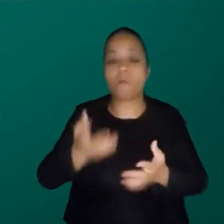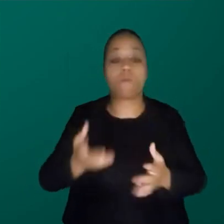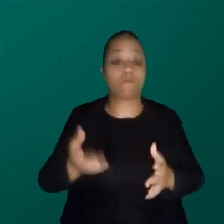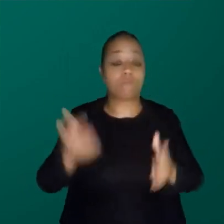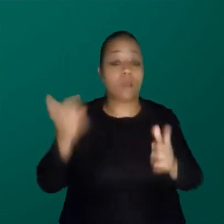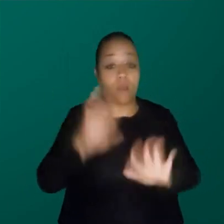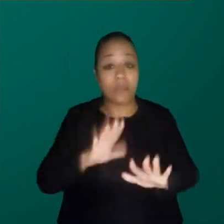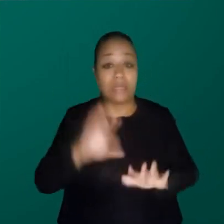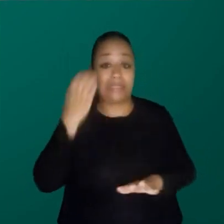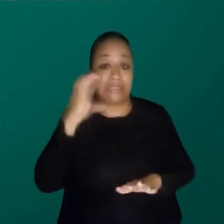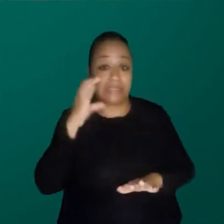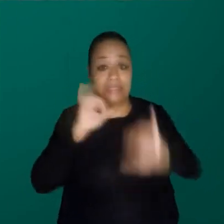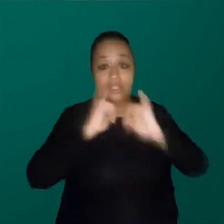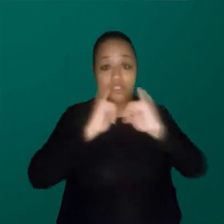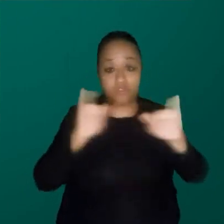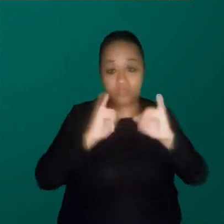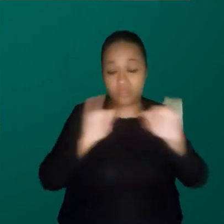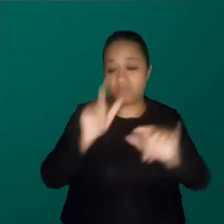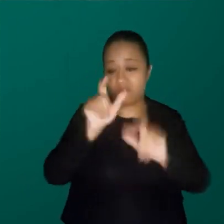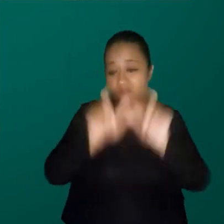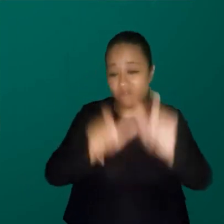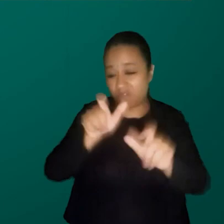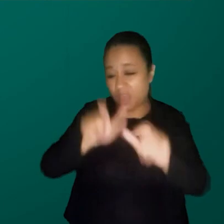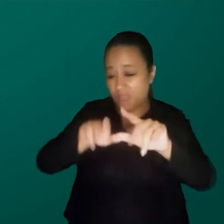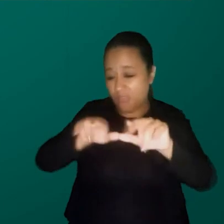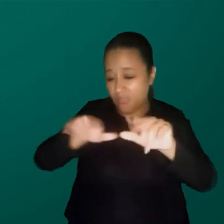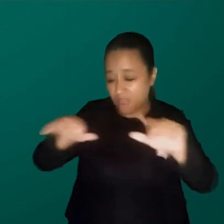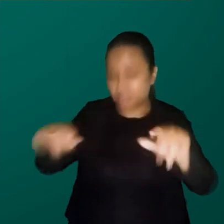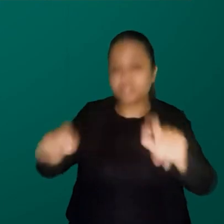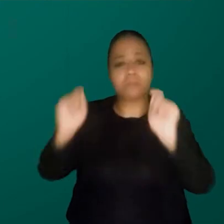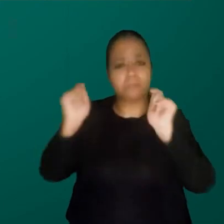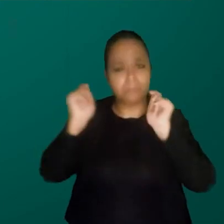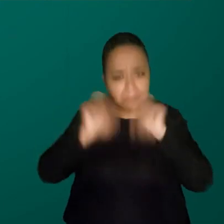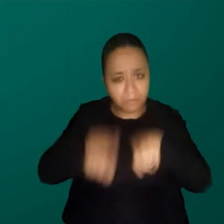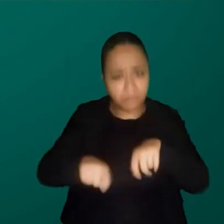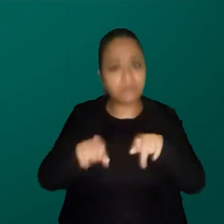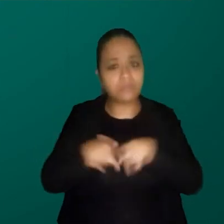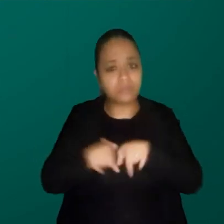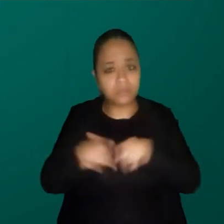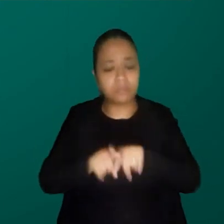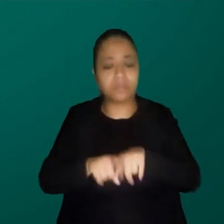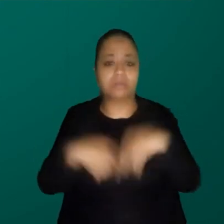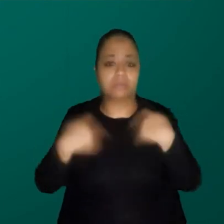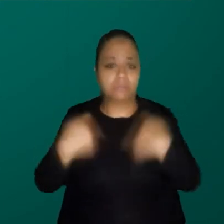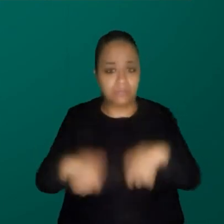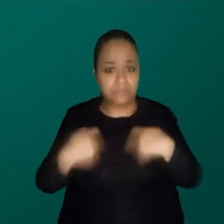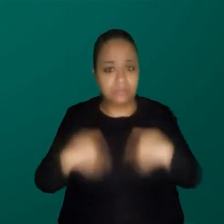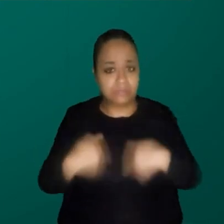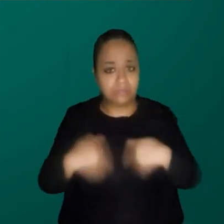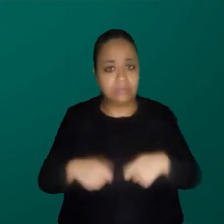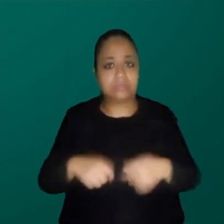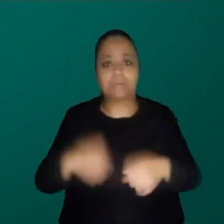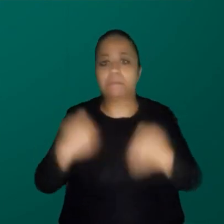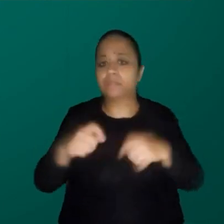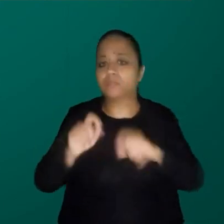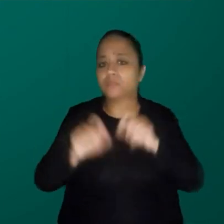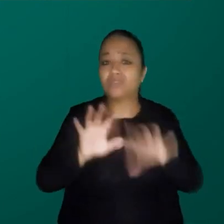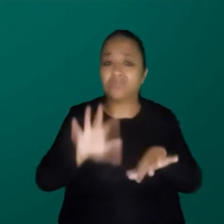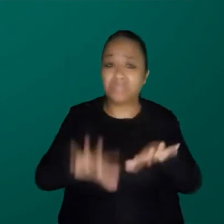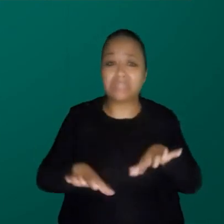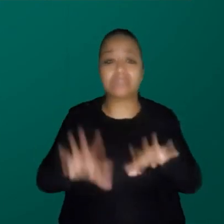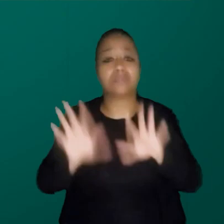Agora, essa divulgação científica para milhares que a gente também tem que fazer, eu acho que ela pode ser um pouco mais